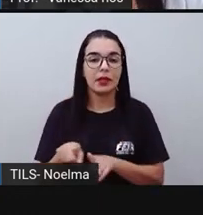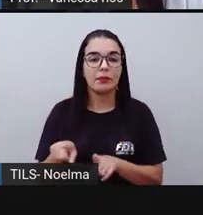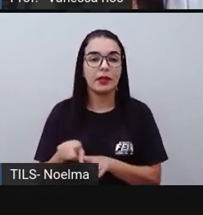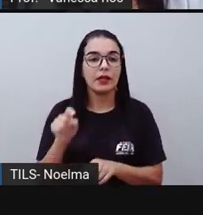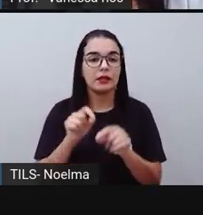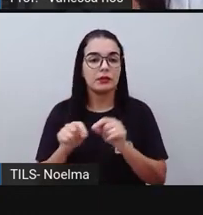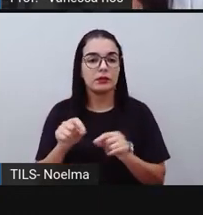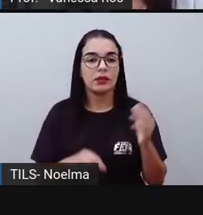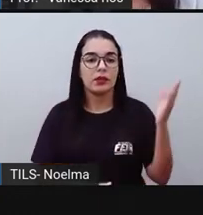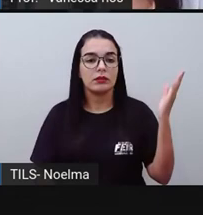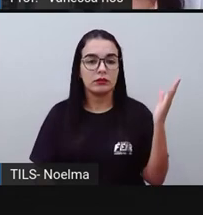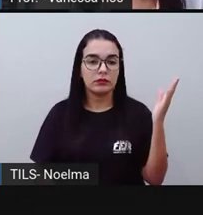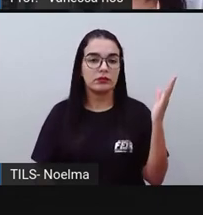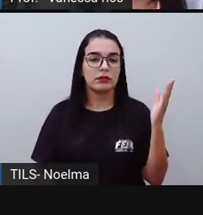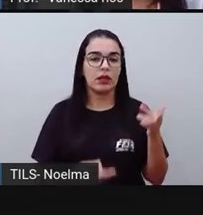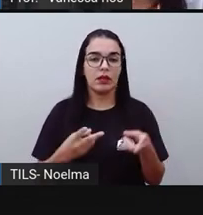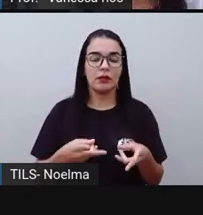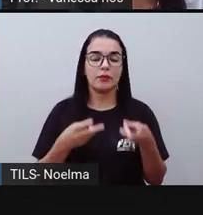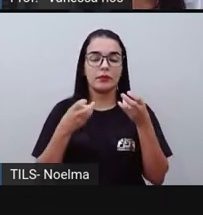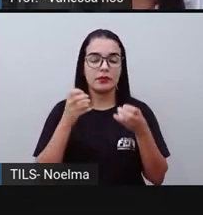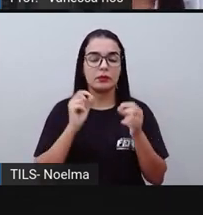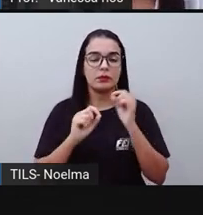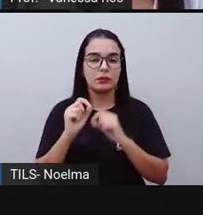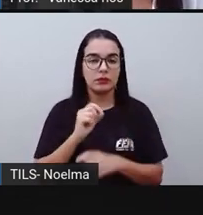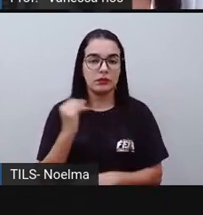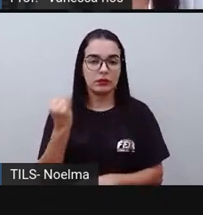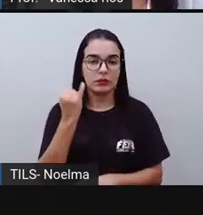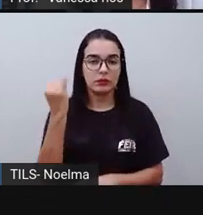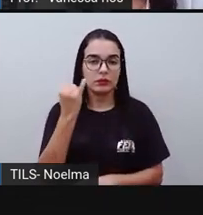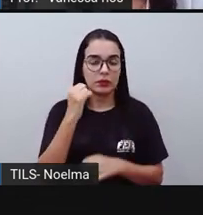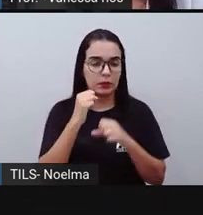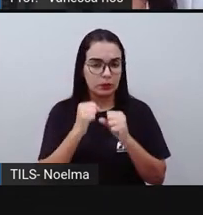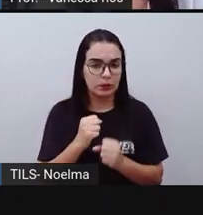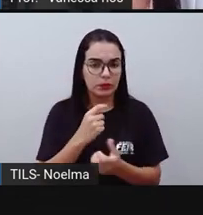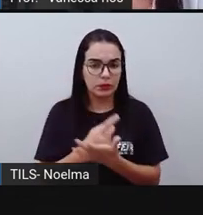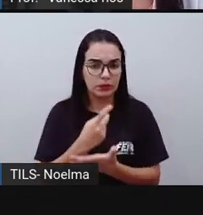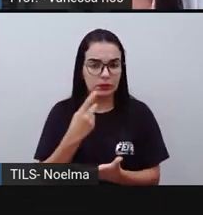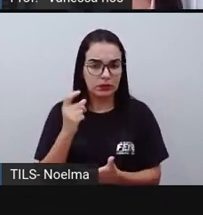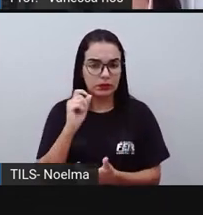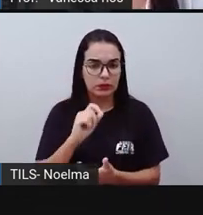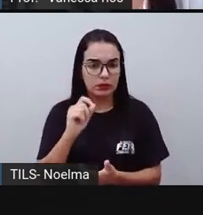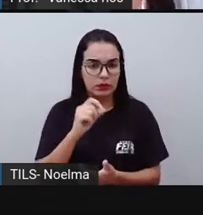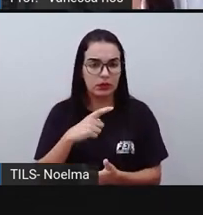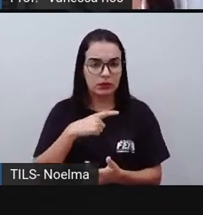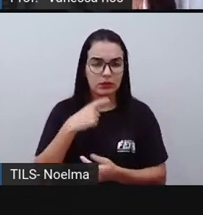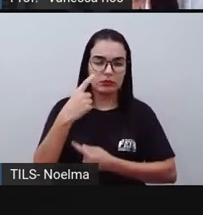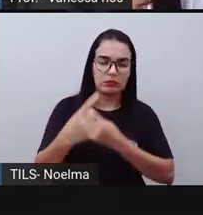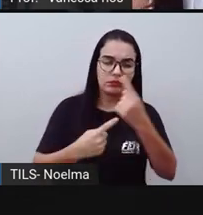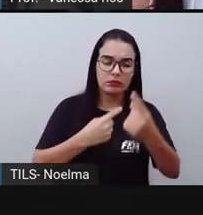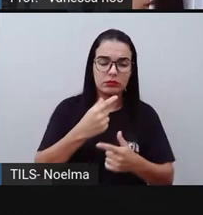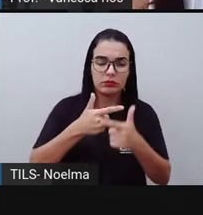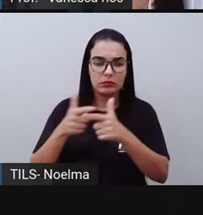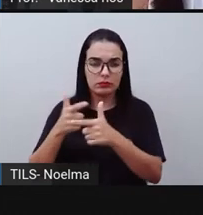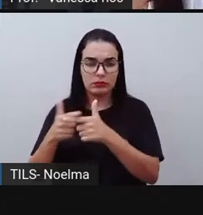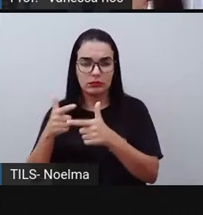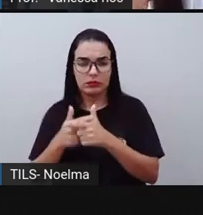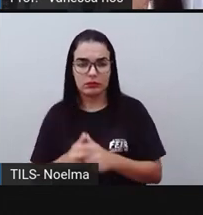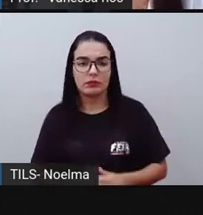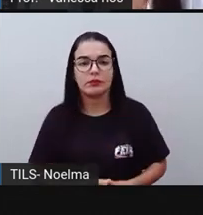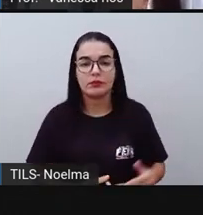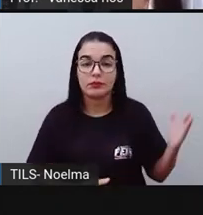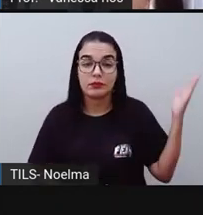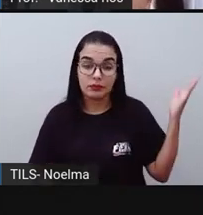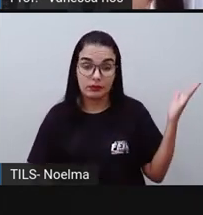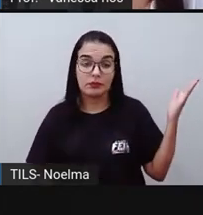número maior, tem aí uma observação importante que pode acontecer em algumas situações. Quando nós